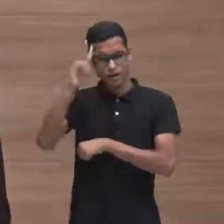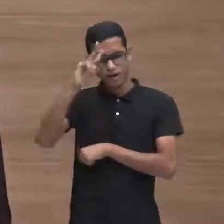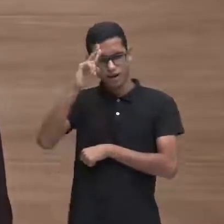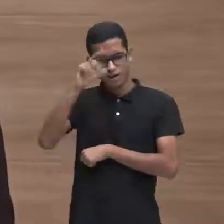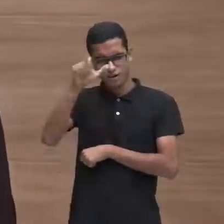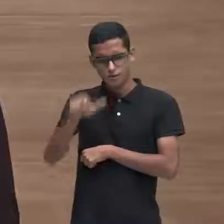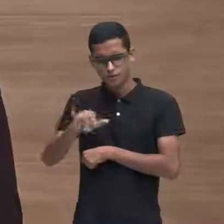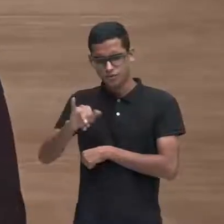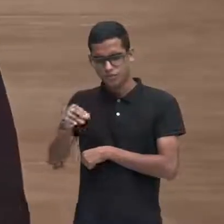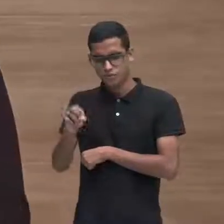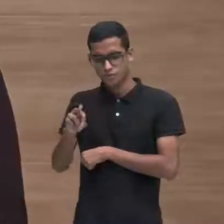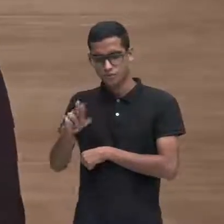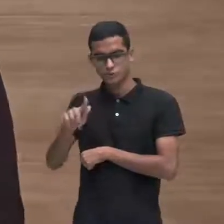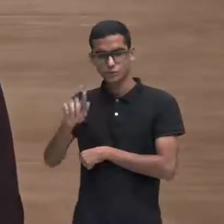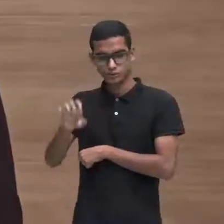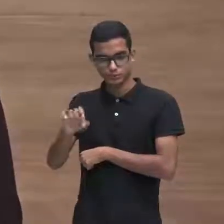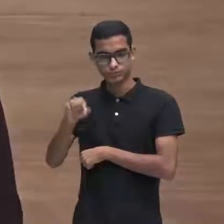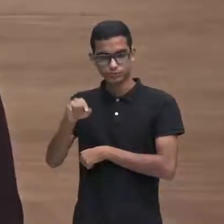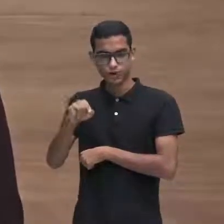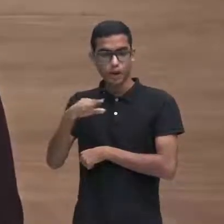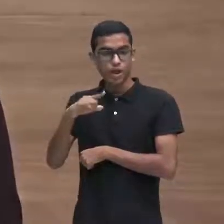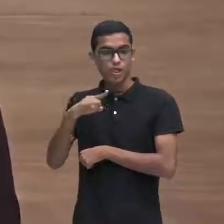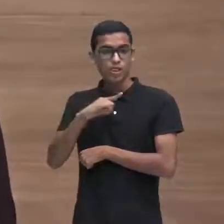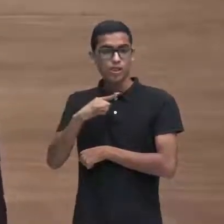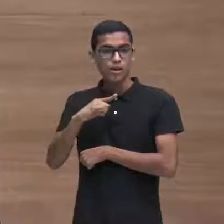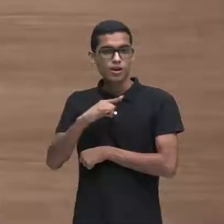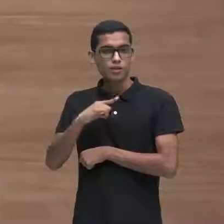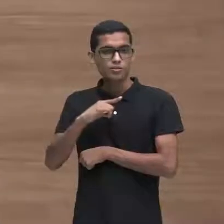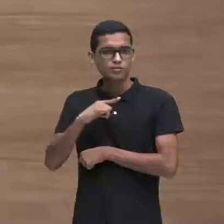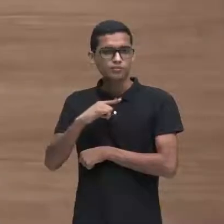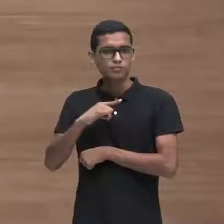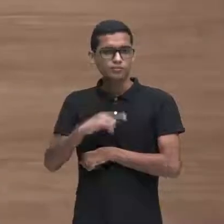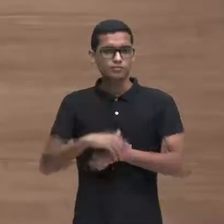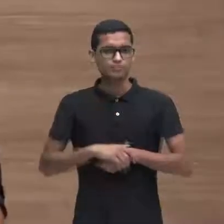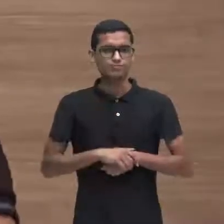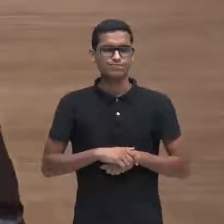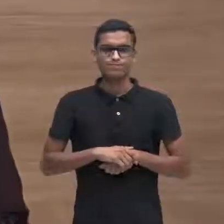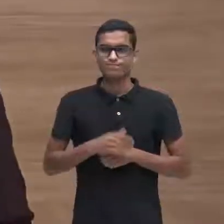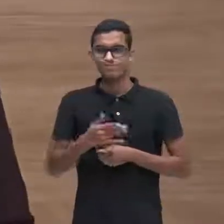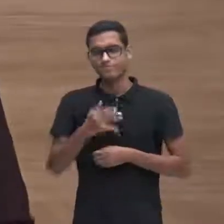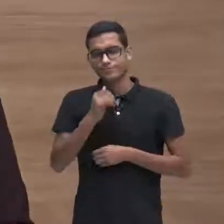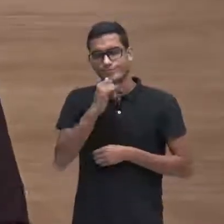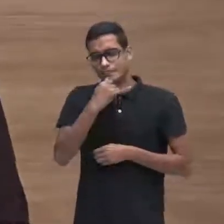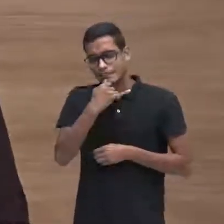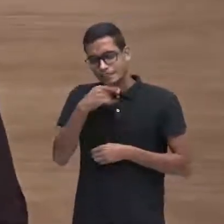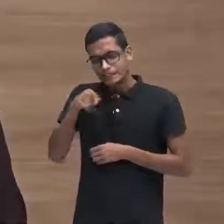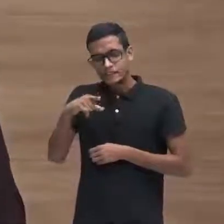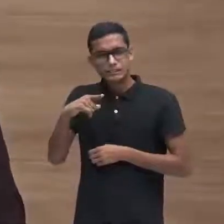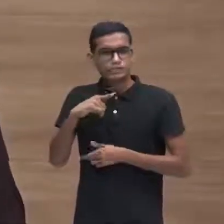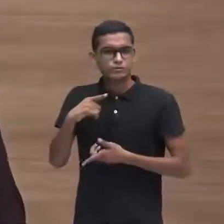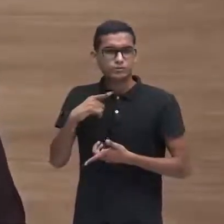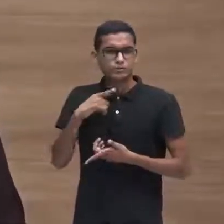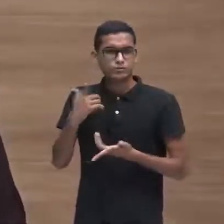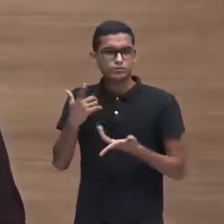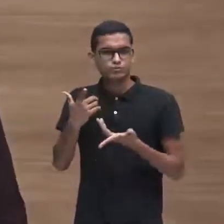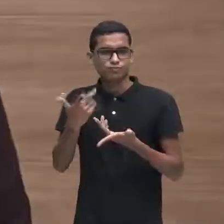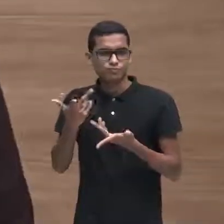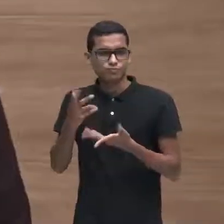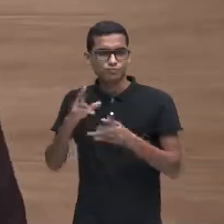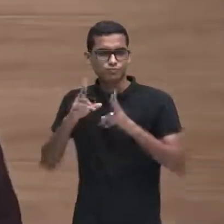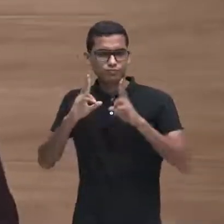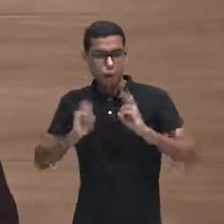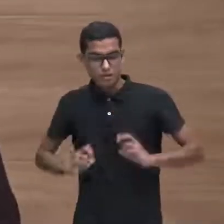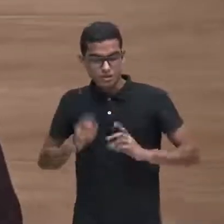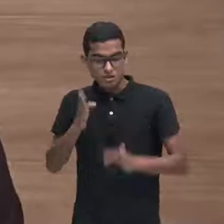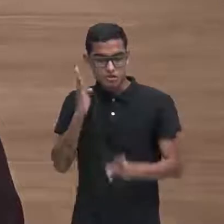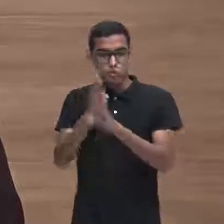O Jorge, ele teve infelizmente uma, um diagnóstico bastante severo, não foi